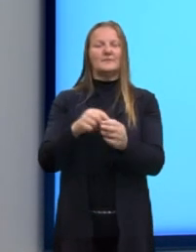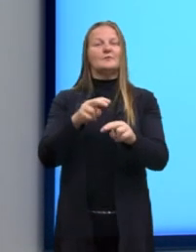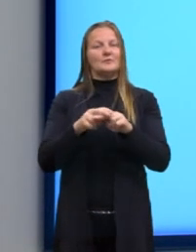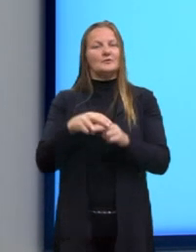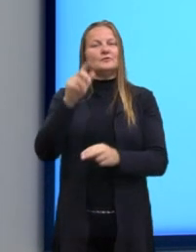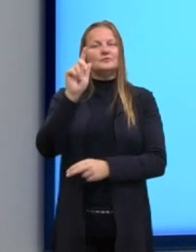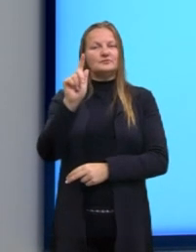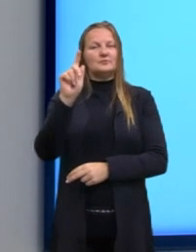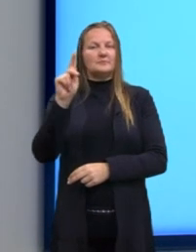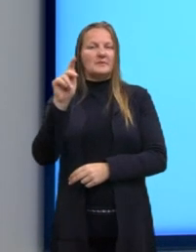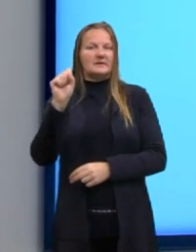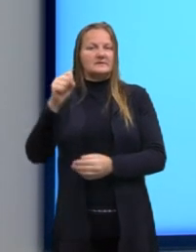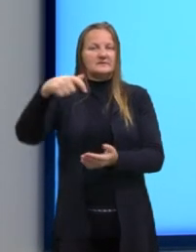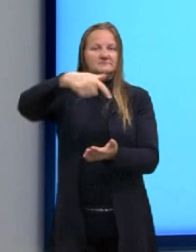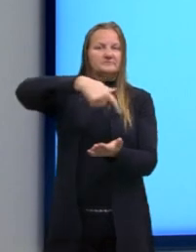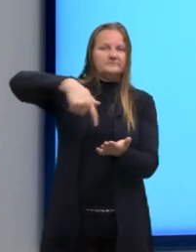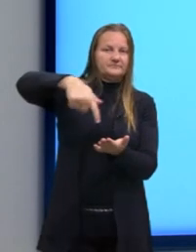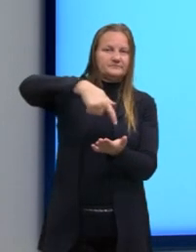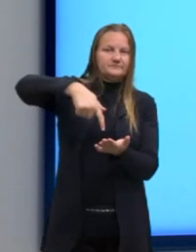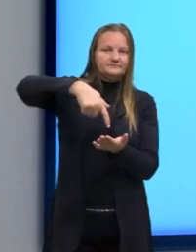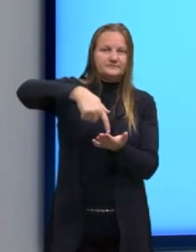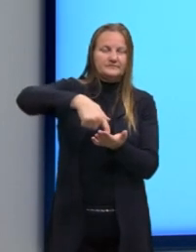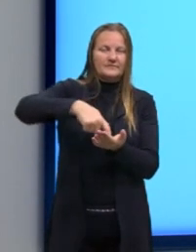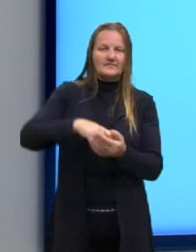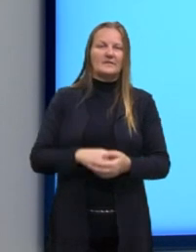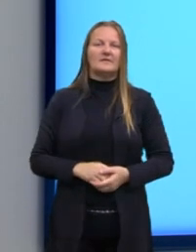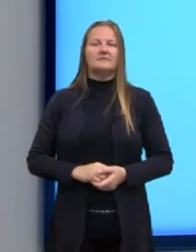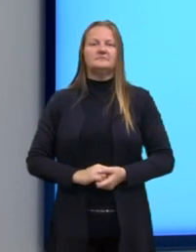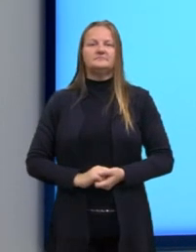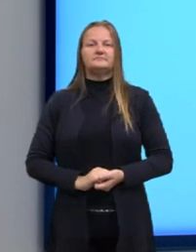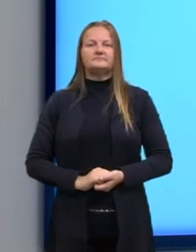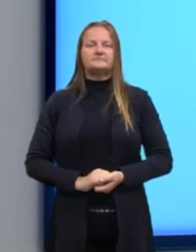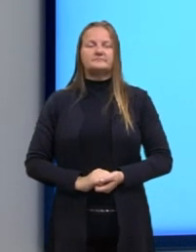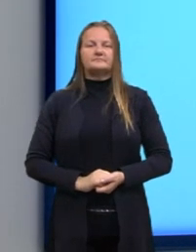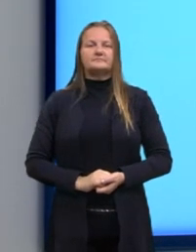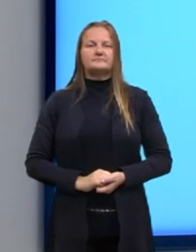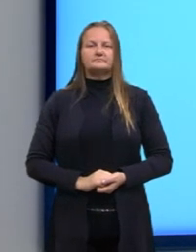que funciona o GPS, né? Para a gente entender um pouco melhor.